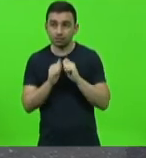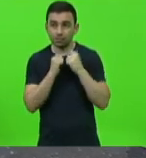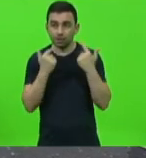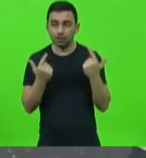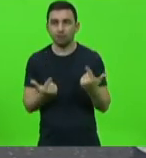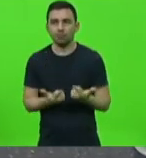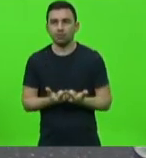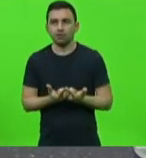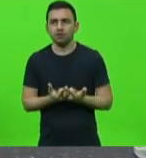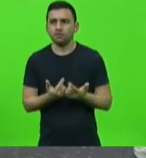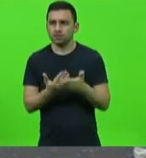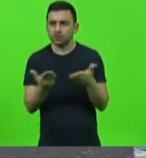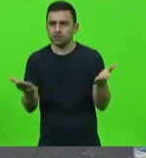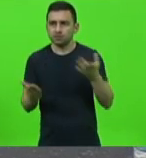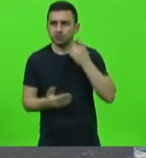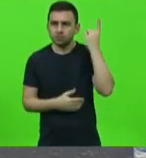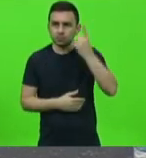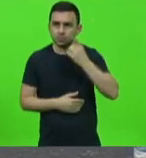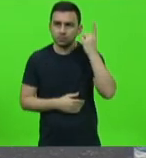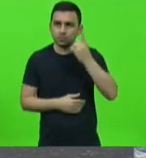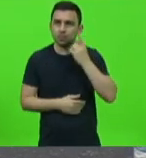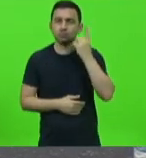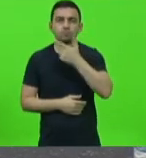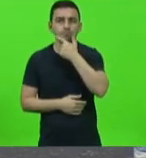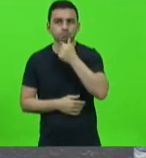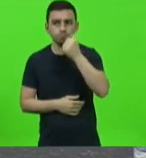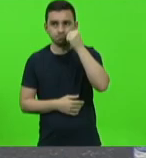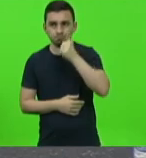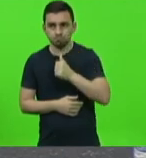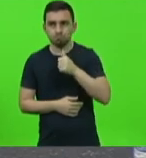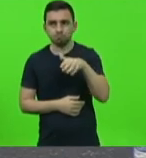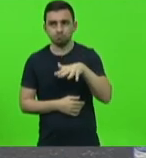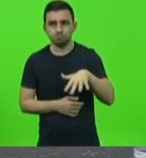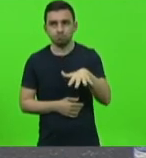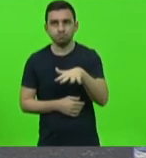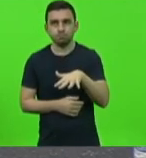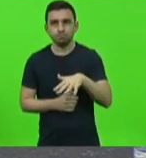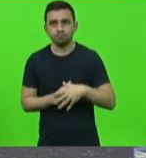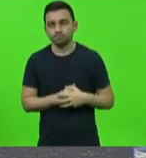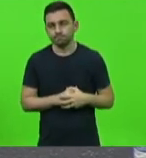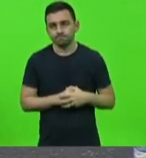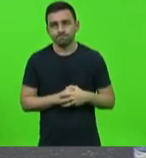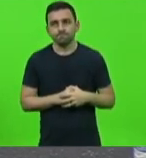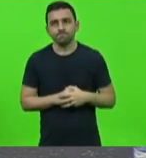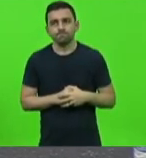deputados senhoras deputadas na semana